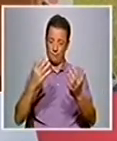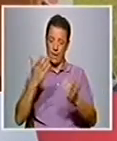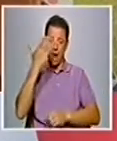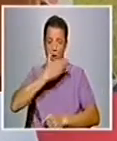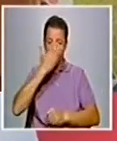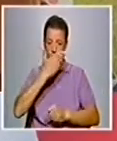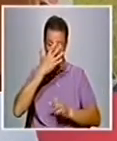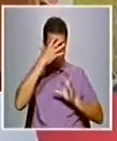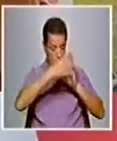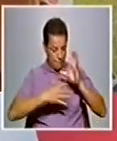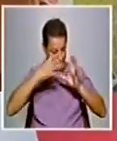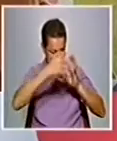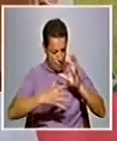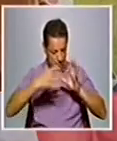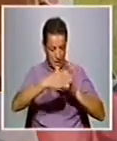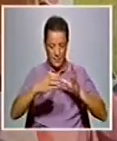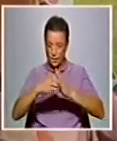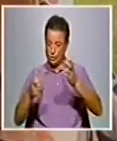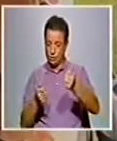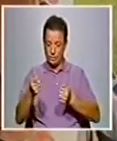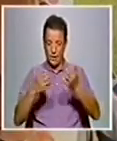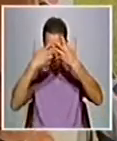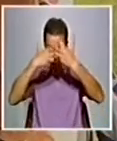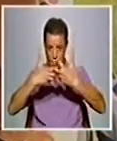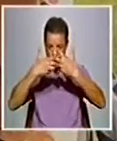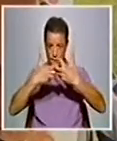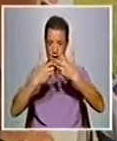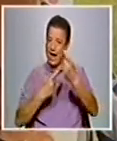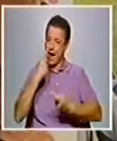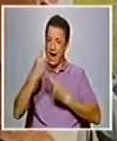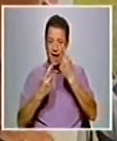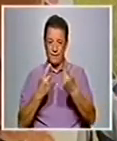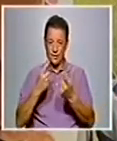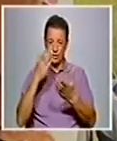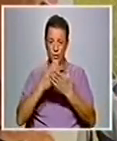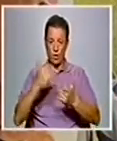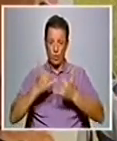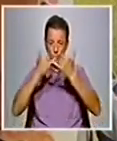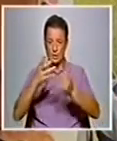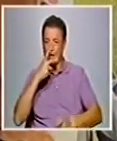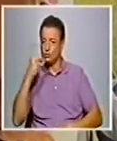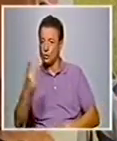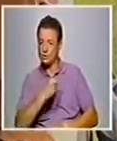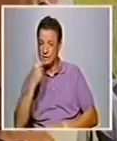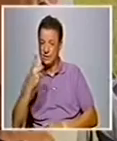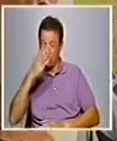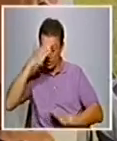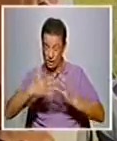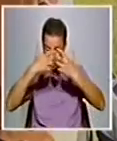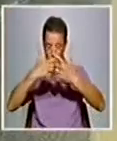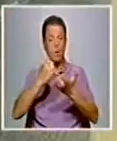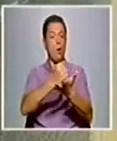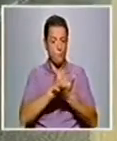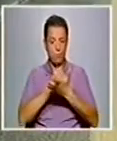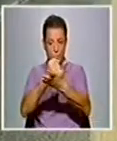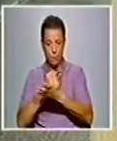complicado gerir ali as dúvidas. Às vezes não surgem à primeira, surgem só depois, quando estamos sozinhos. E ajuda bastante.